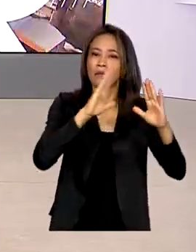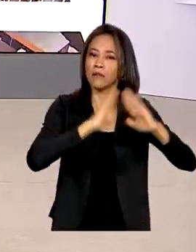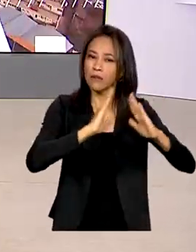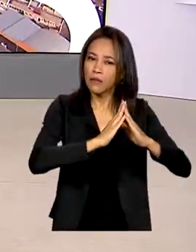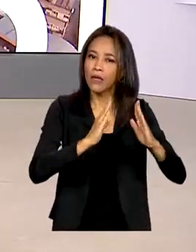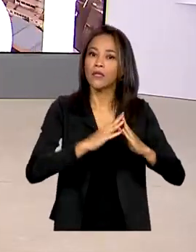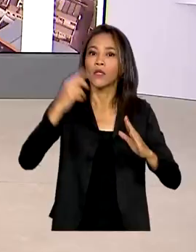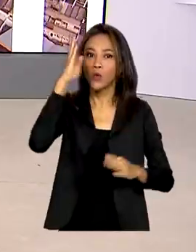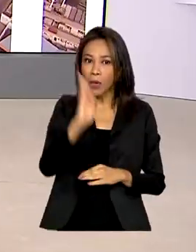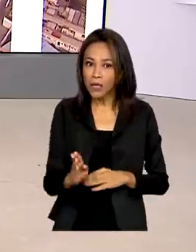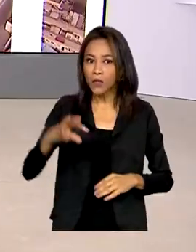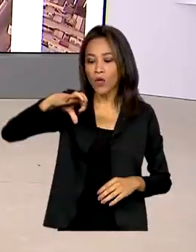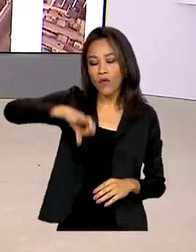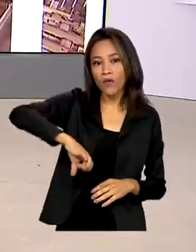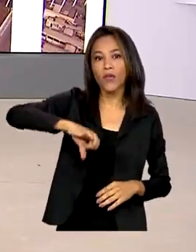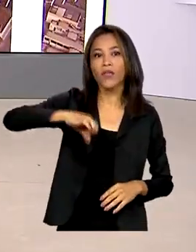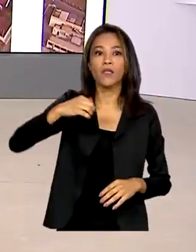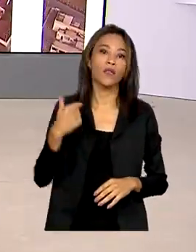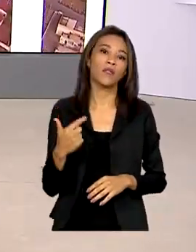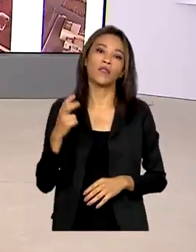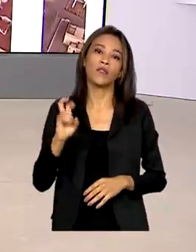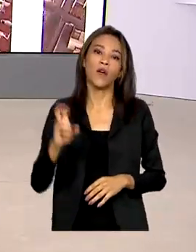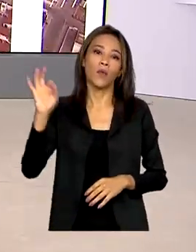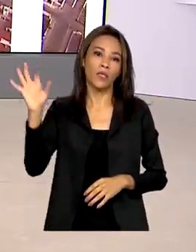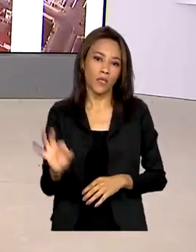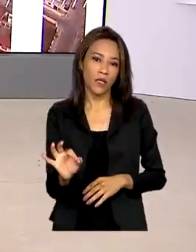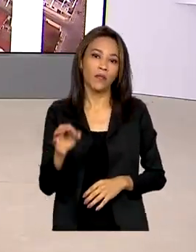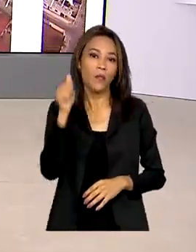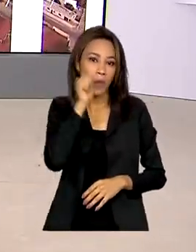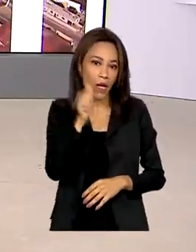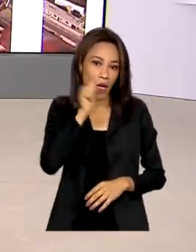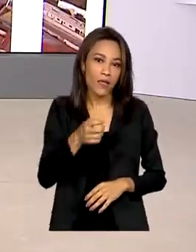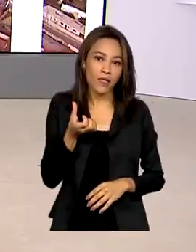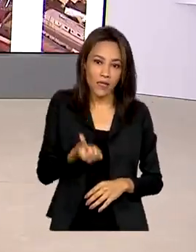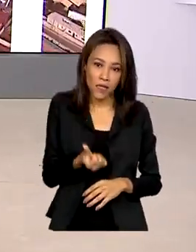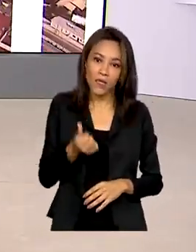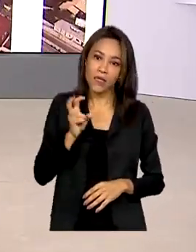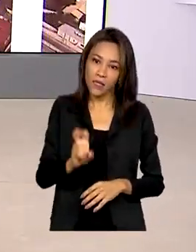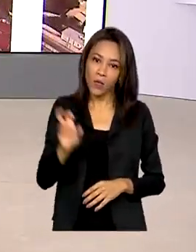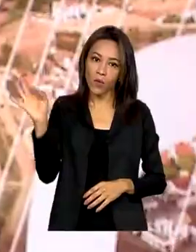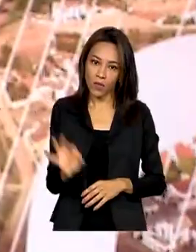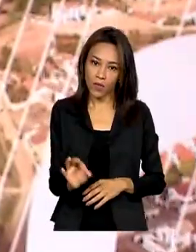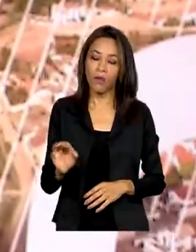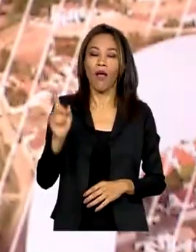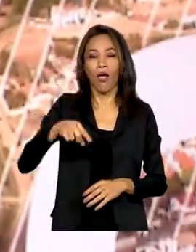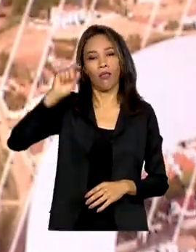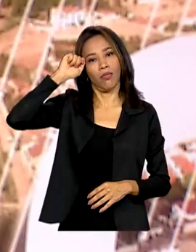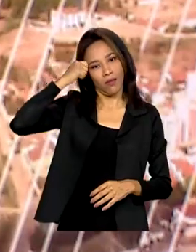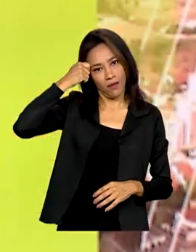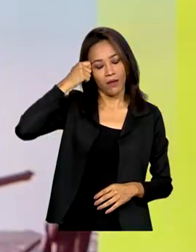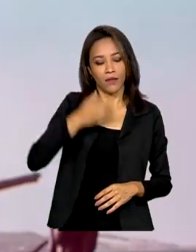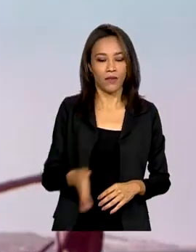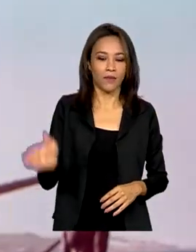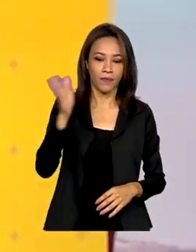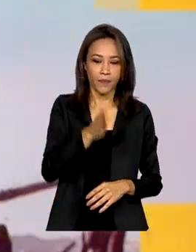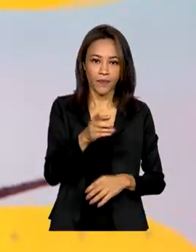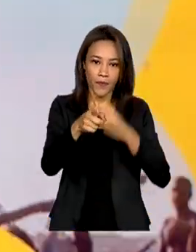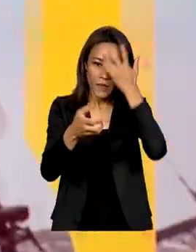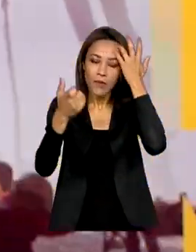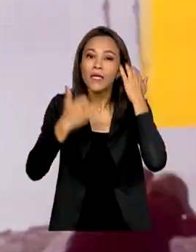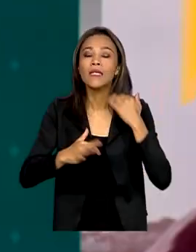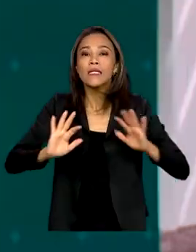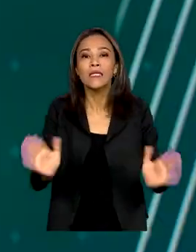das trabalhadoras domésticas são mulheres, sendo 65% negras. E para incentivar o